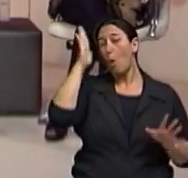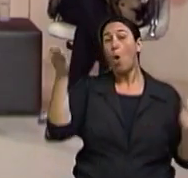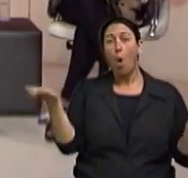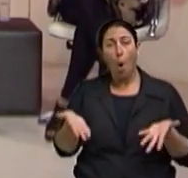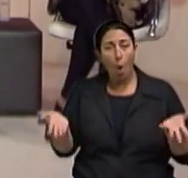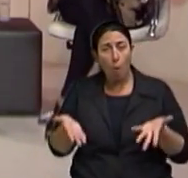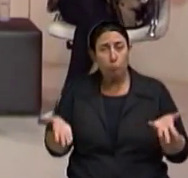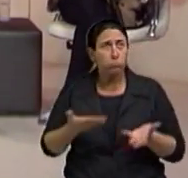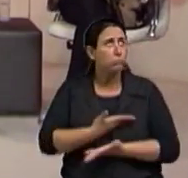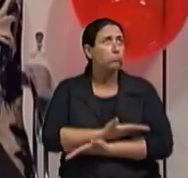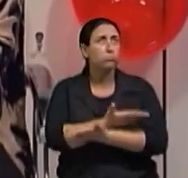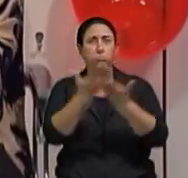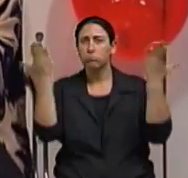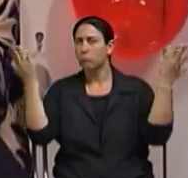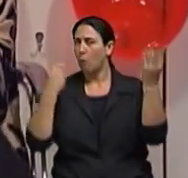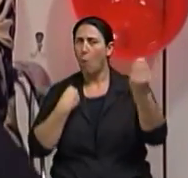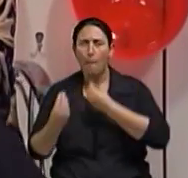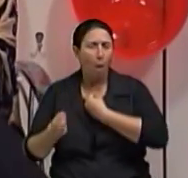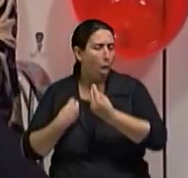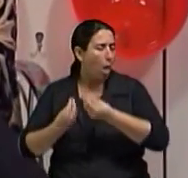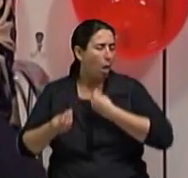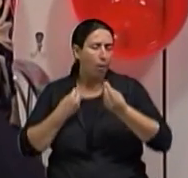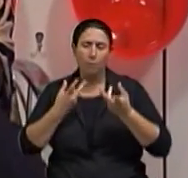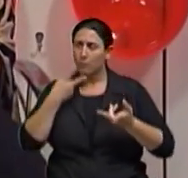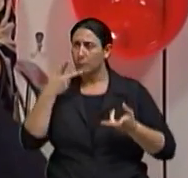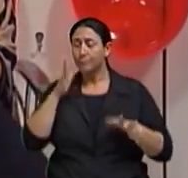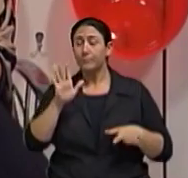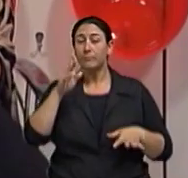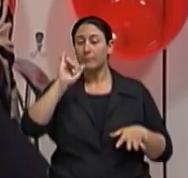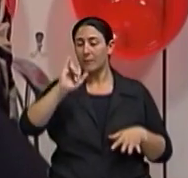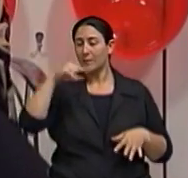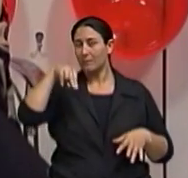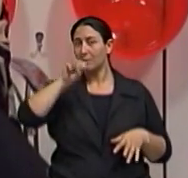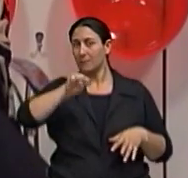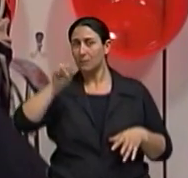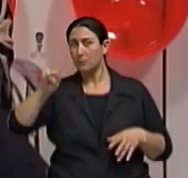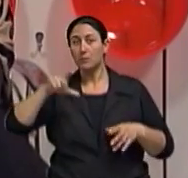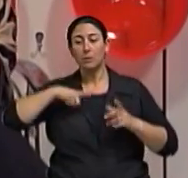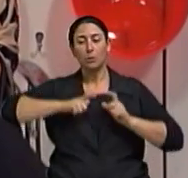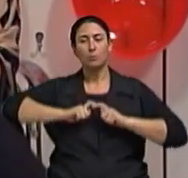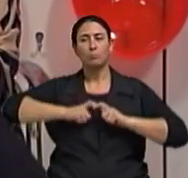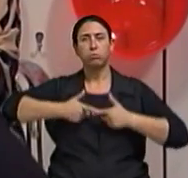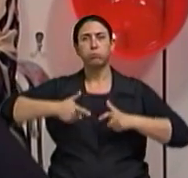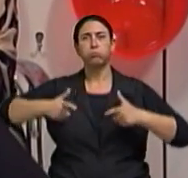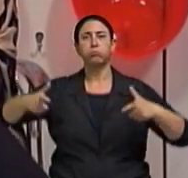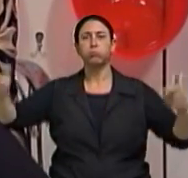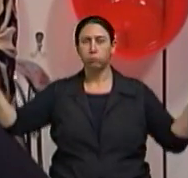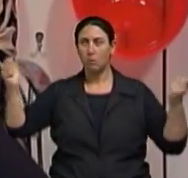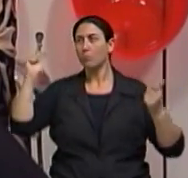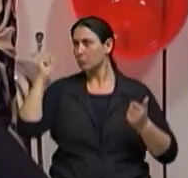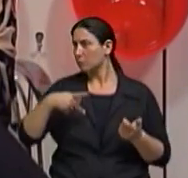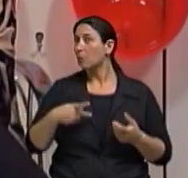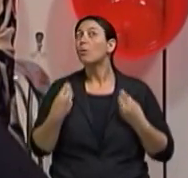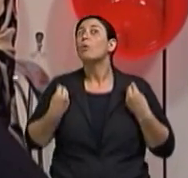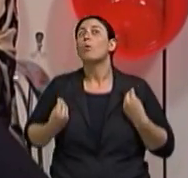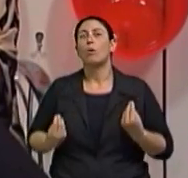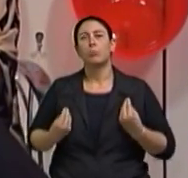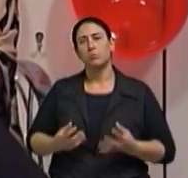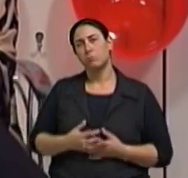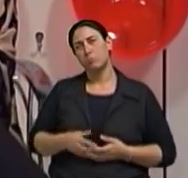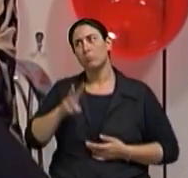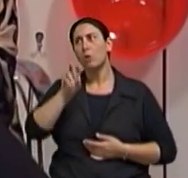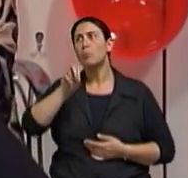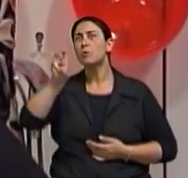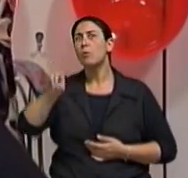muito comentado de que o ônus da Previdência é com esse número de aposentados. Como a gente pode prever a aposentadoria em